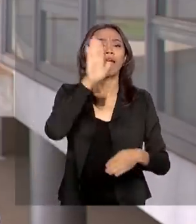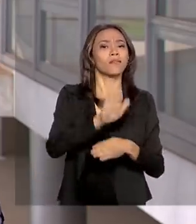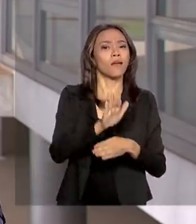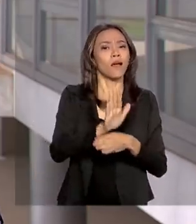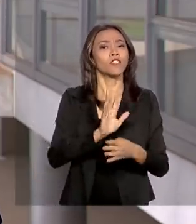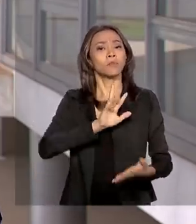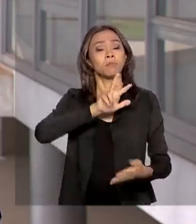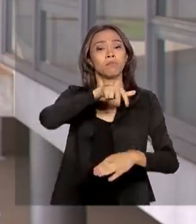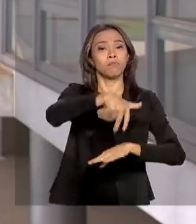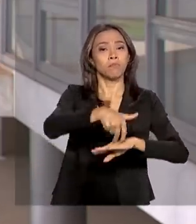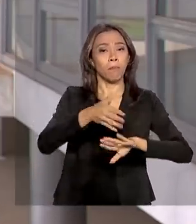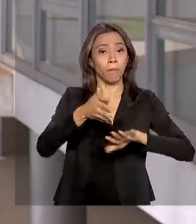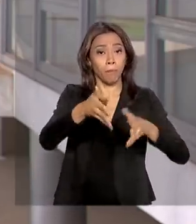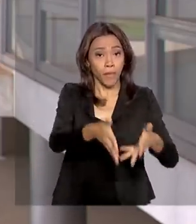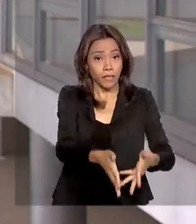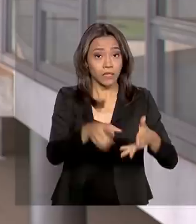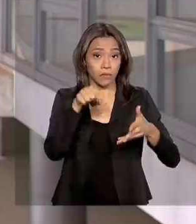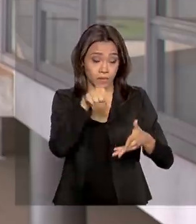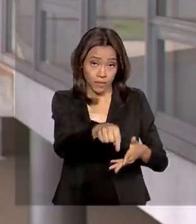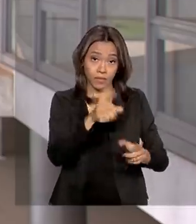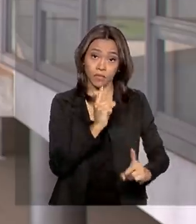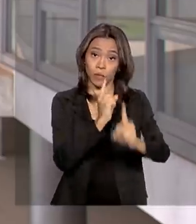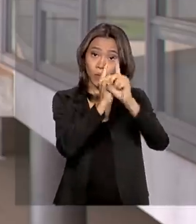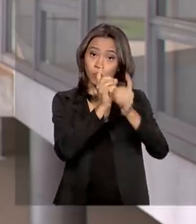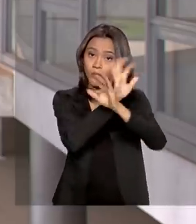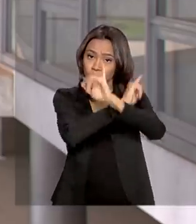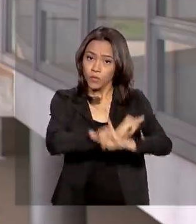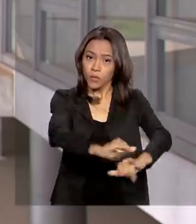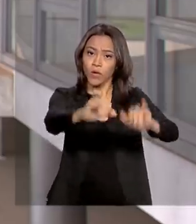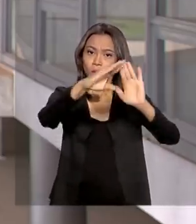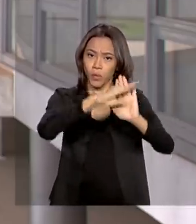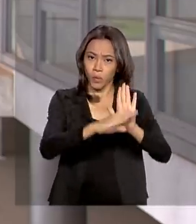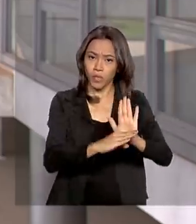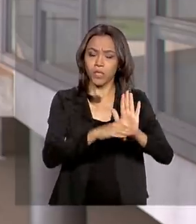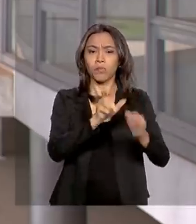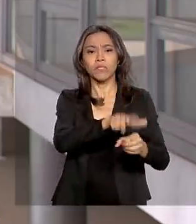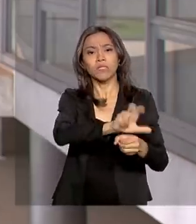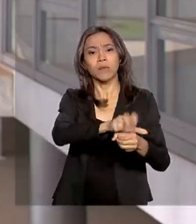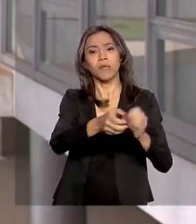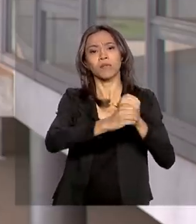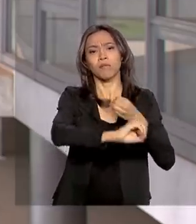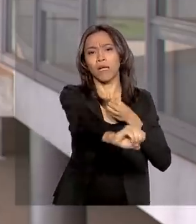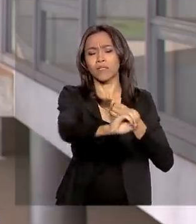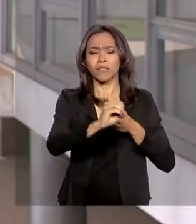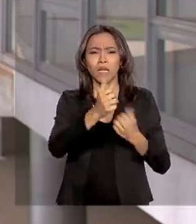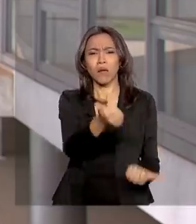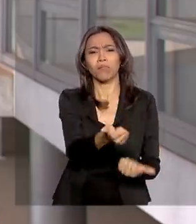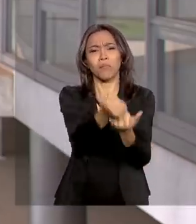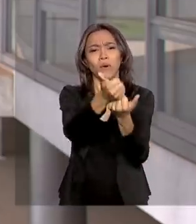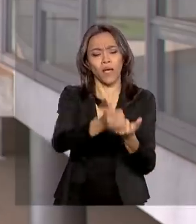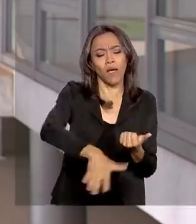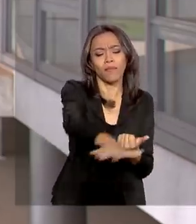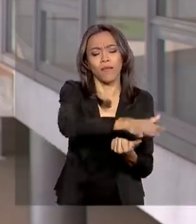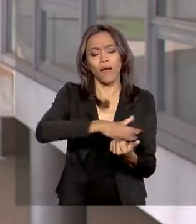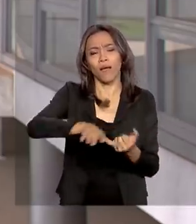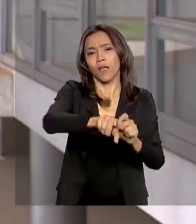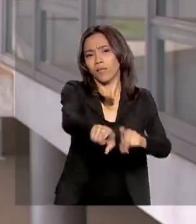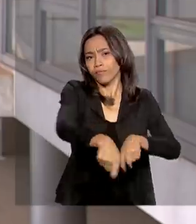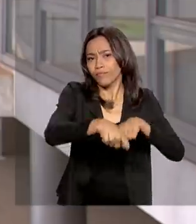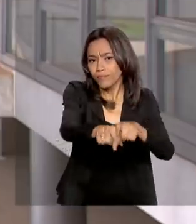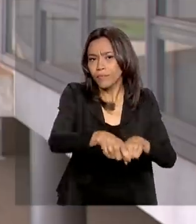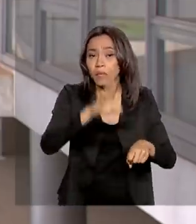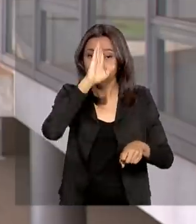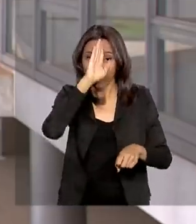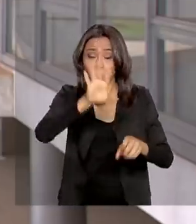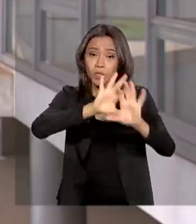Rural, que pretende universalizar esse serviço básico para populações rurais, em especial, povos indígenas, quilombolas e